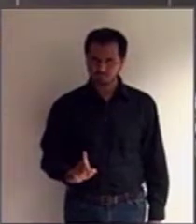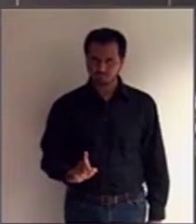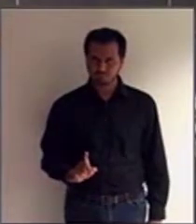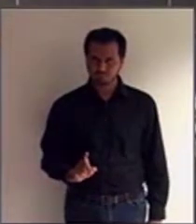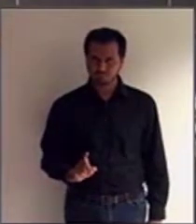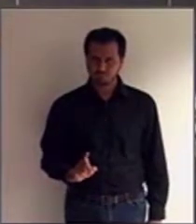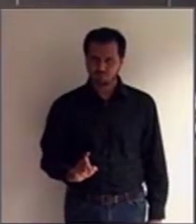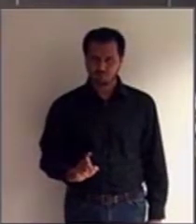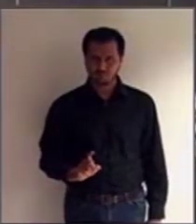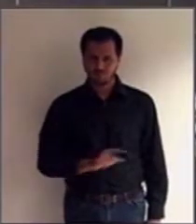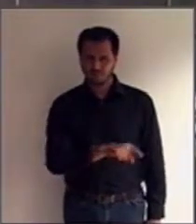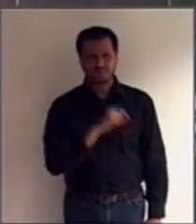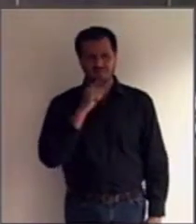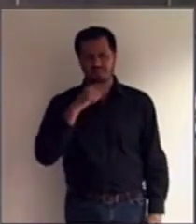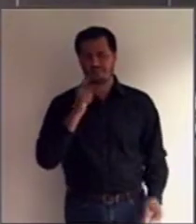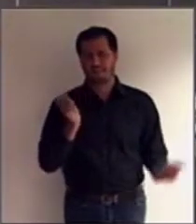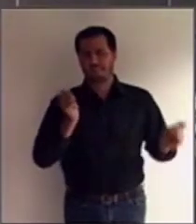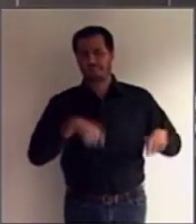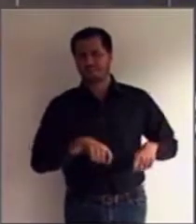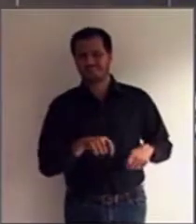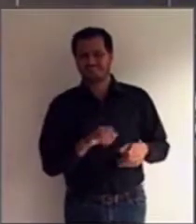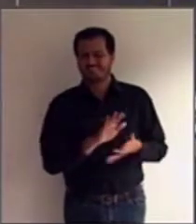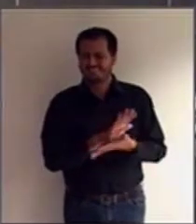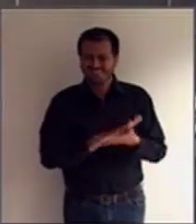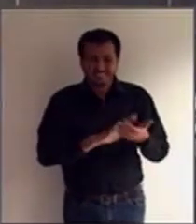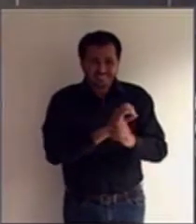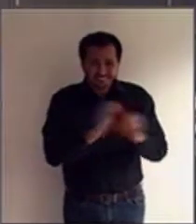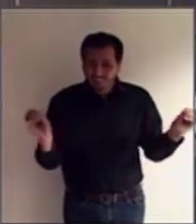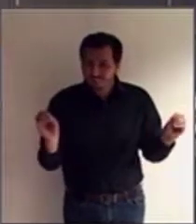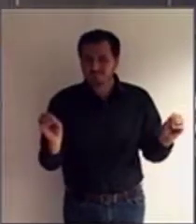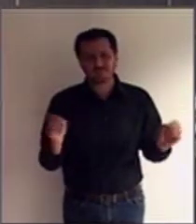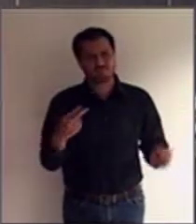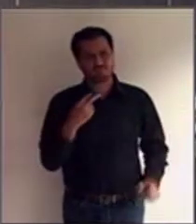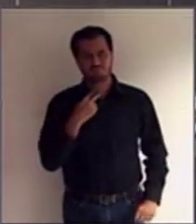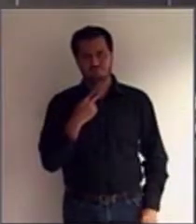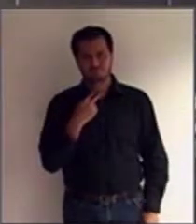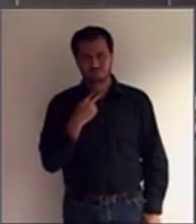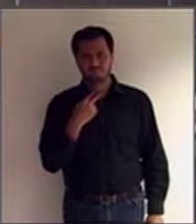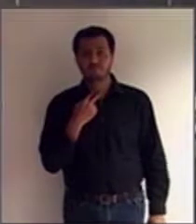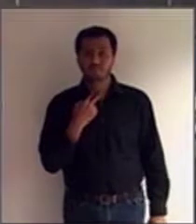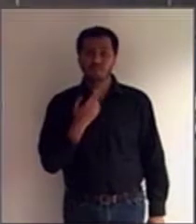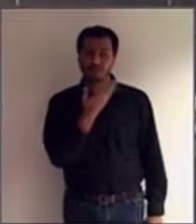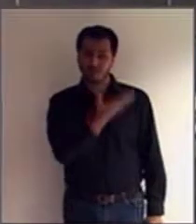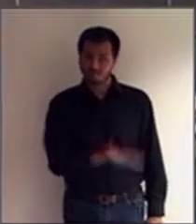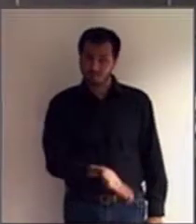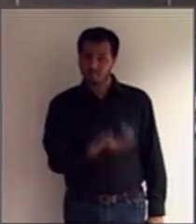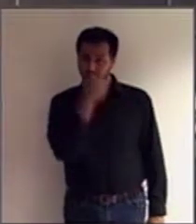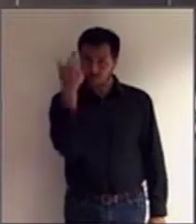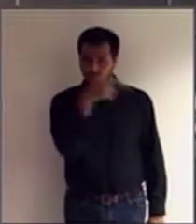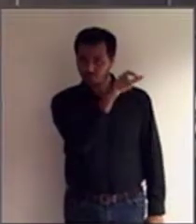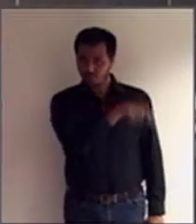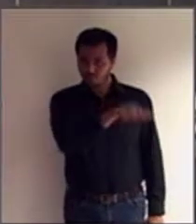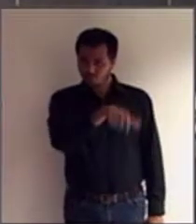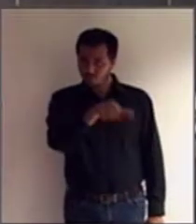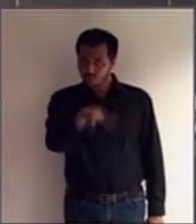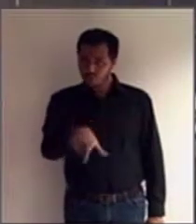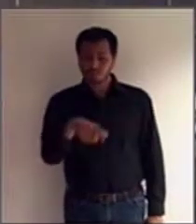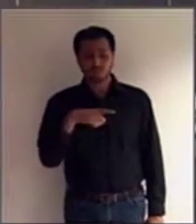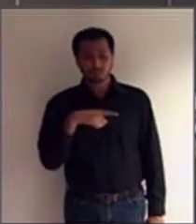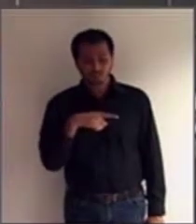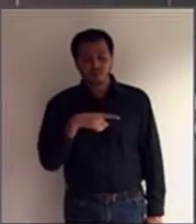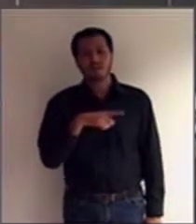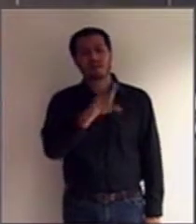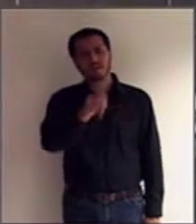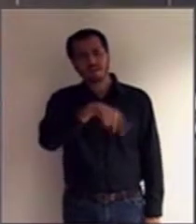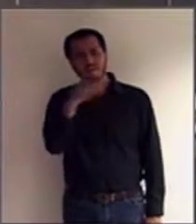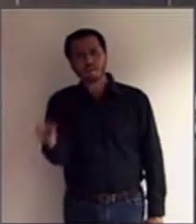de qualquer nível de compreensão. Elas, em regra, estão nessa situação do artigo